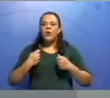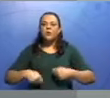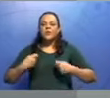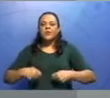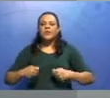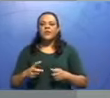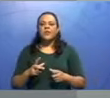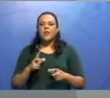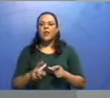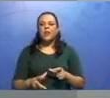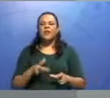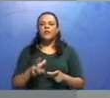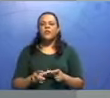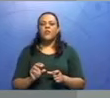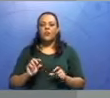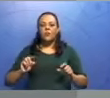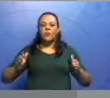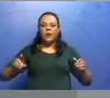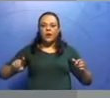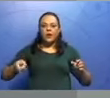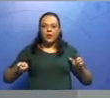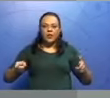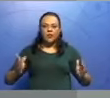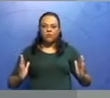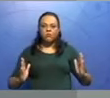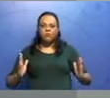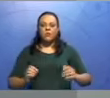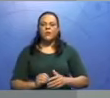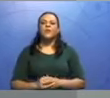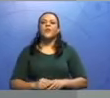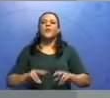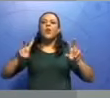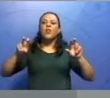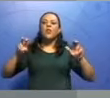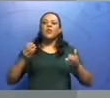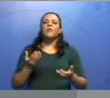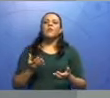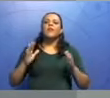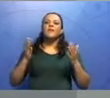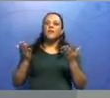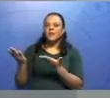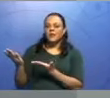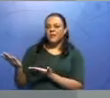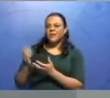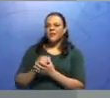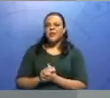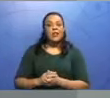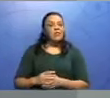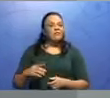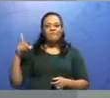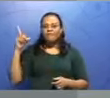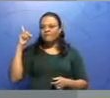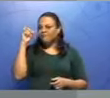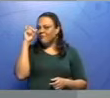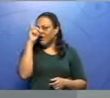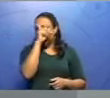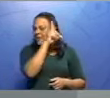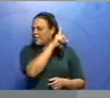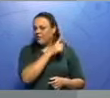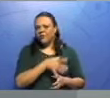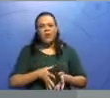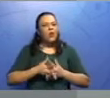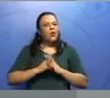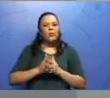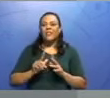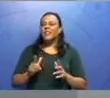vírgula antes e uma depois. Então, o assunto da nossa aula era esse. Espero que vocês vejam que não é difícil, que não é complicado